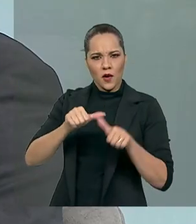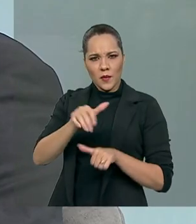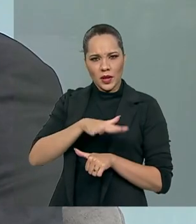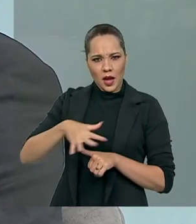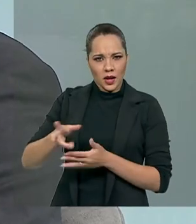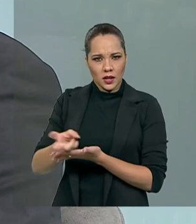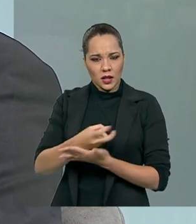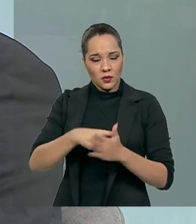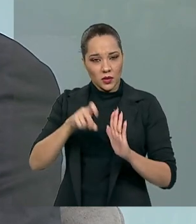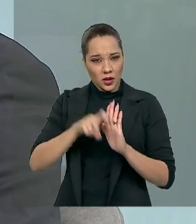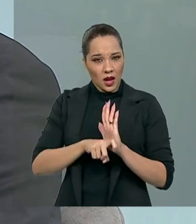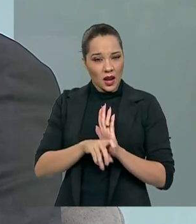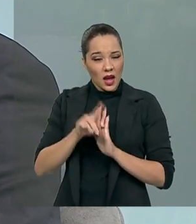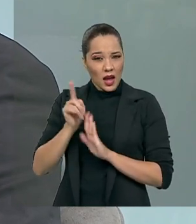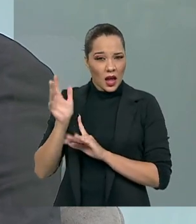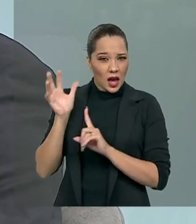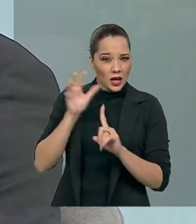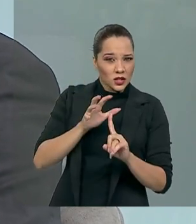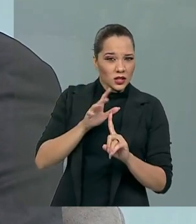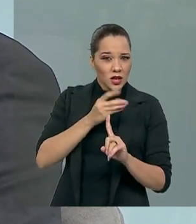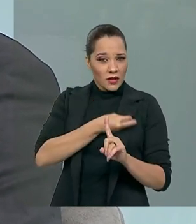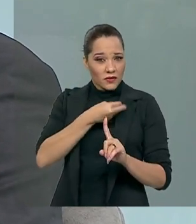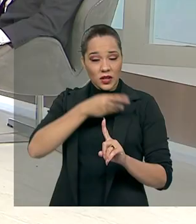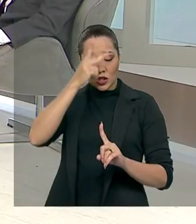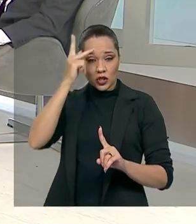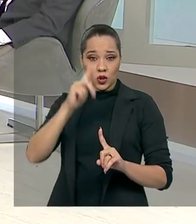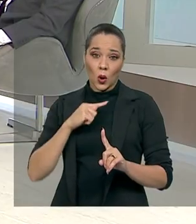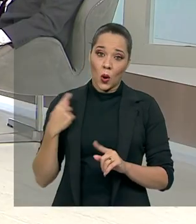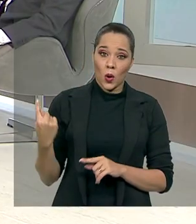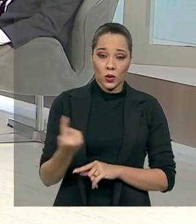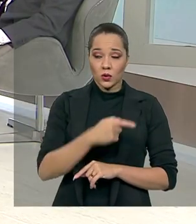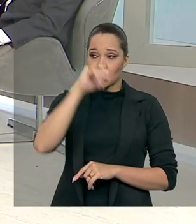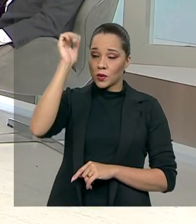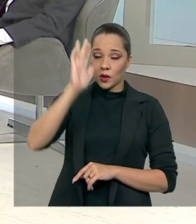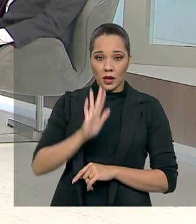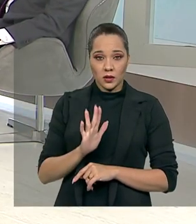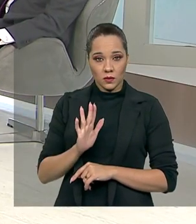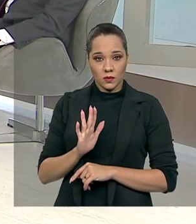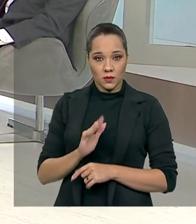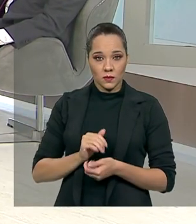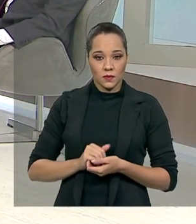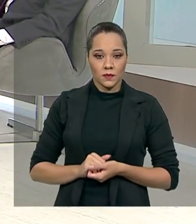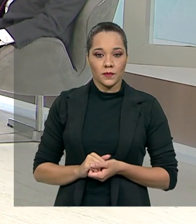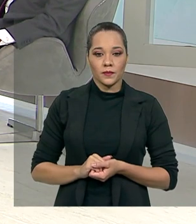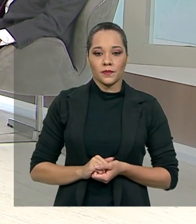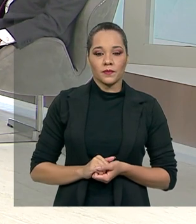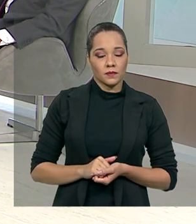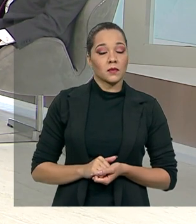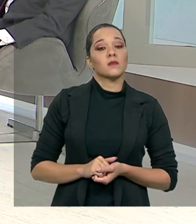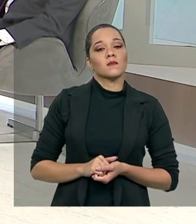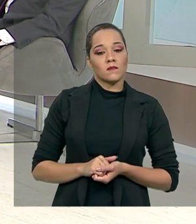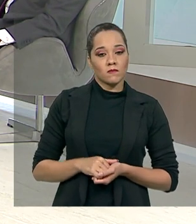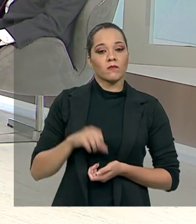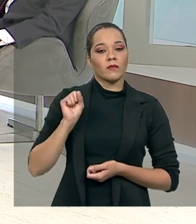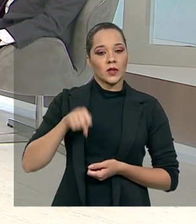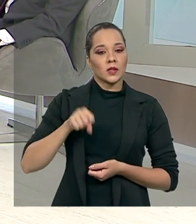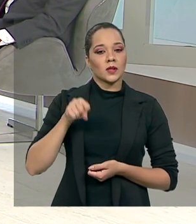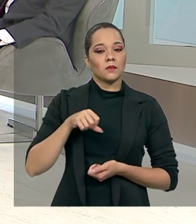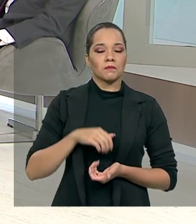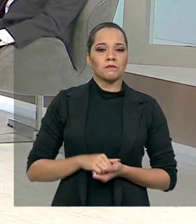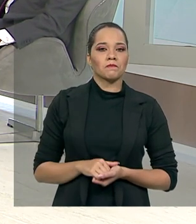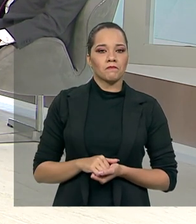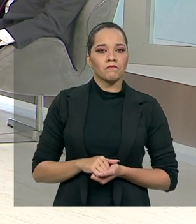então, ela atinge a vida de todos nós, de todos os brasileiros? Sim. Eu vou